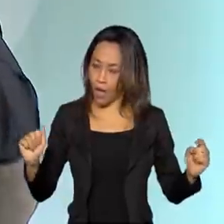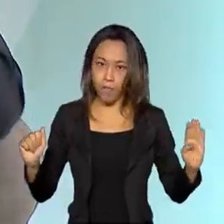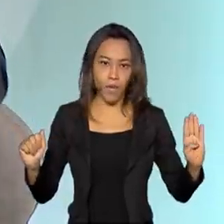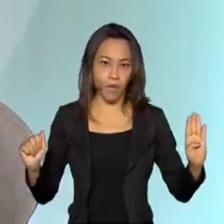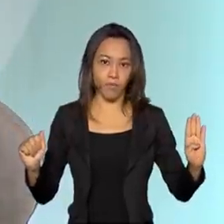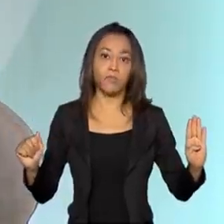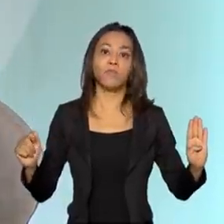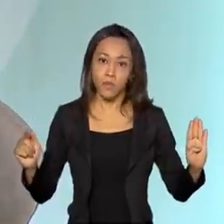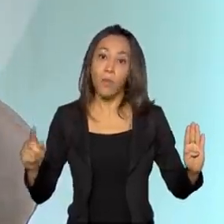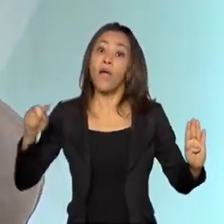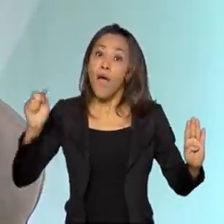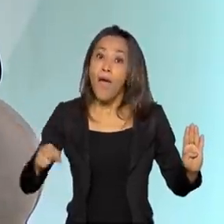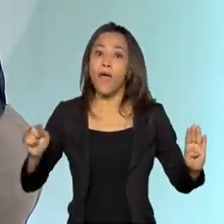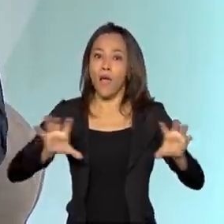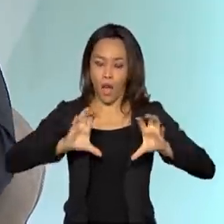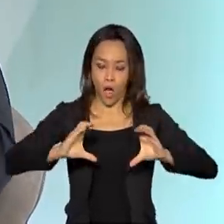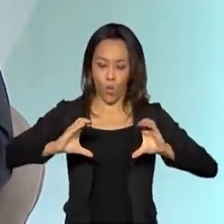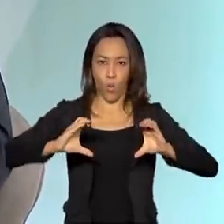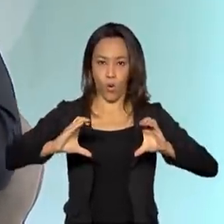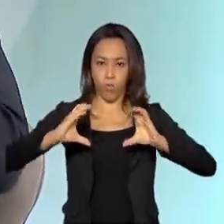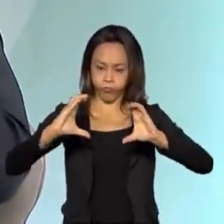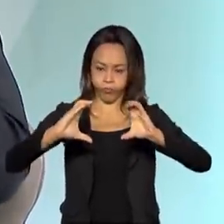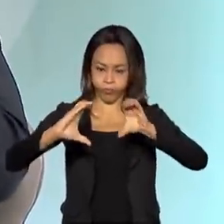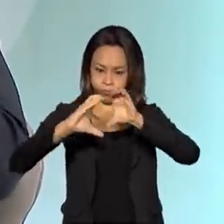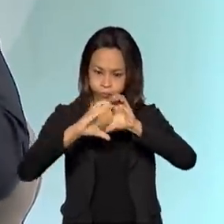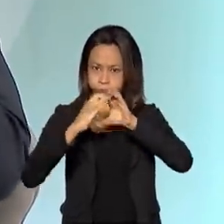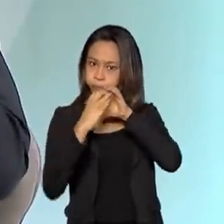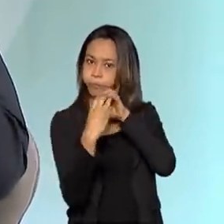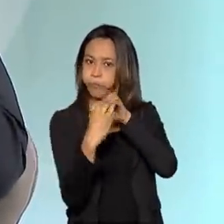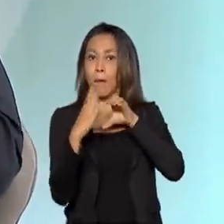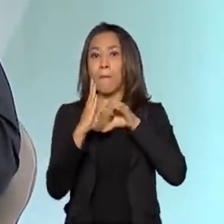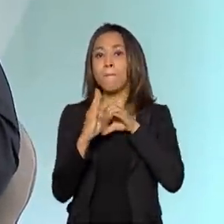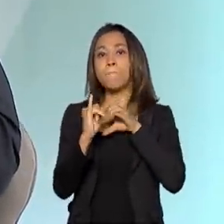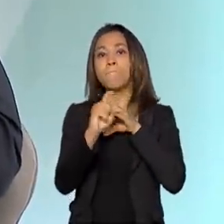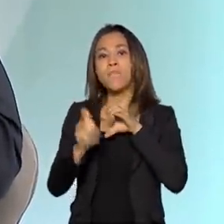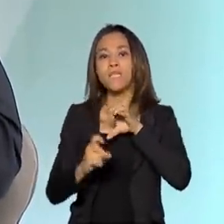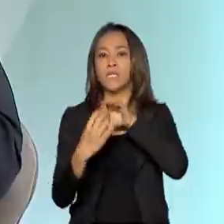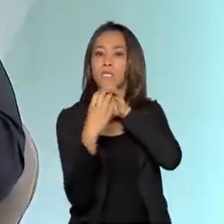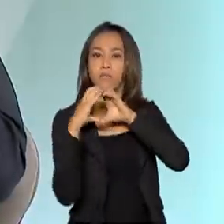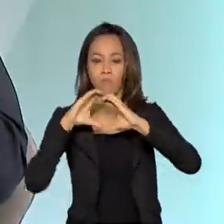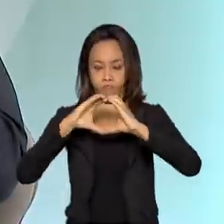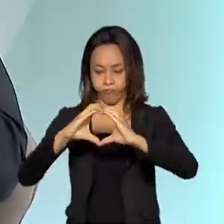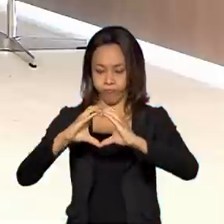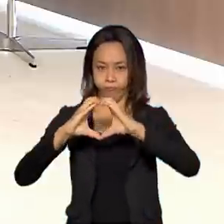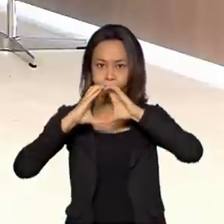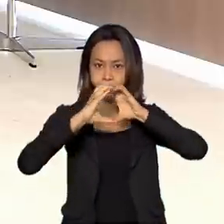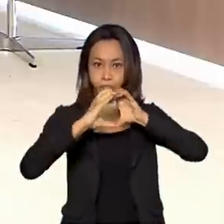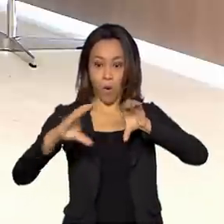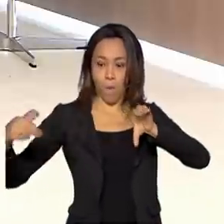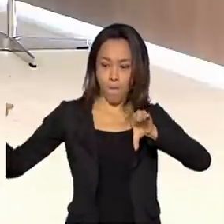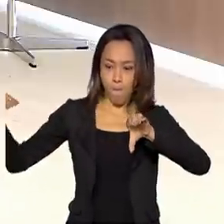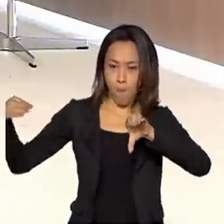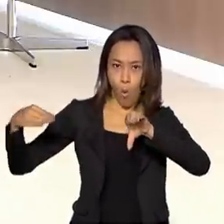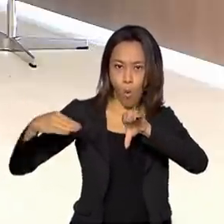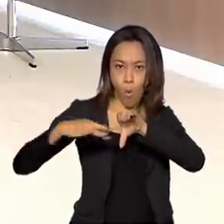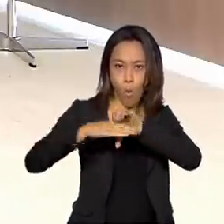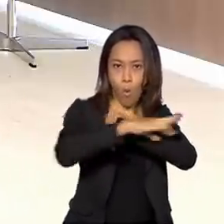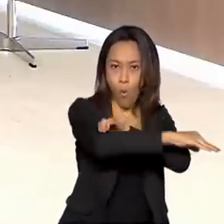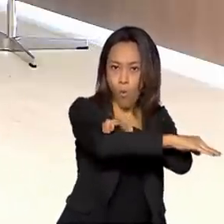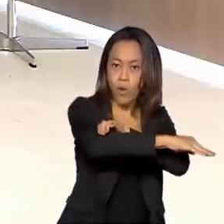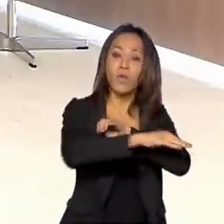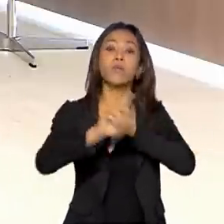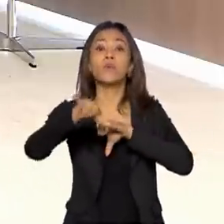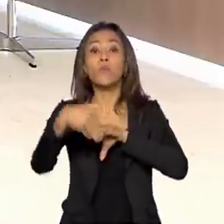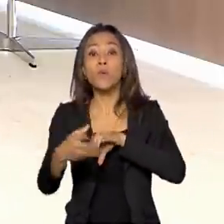de banda é a largura desse tubo, ou seja, a quantidade de bits que pode ser trafegado por segundo. E aí,